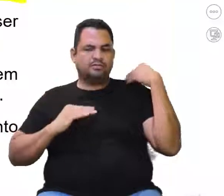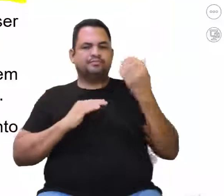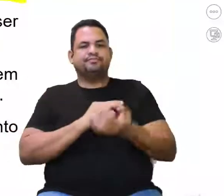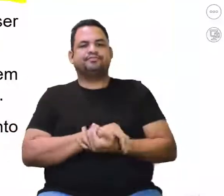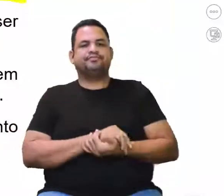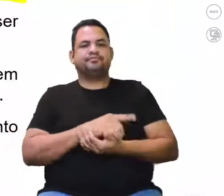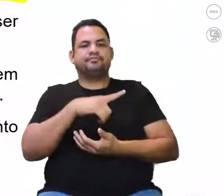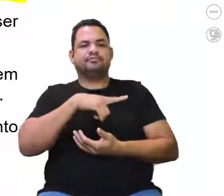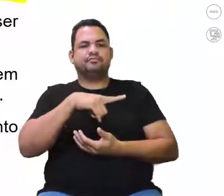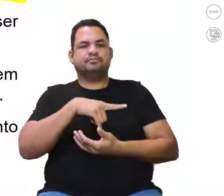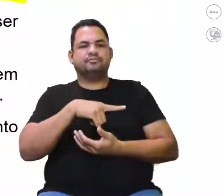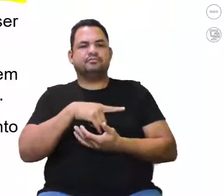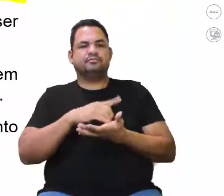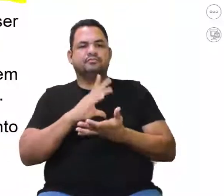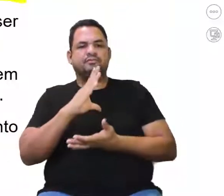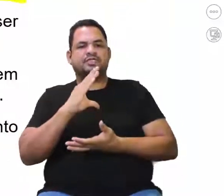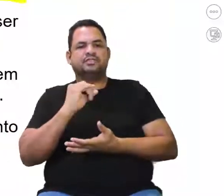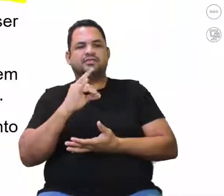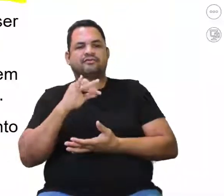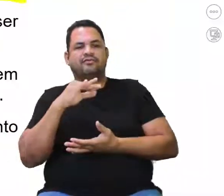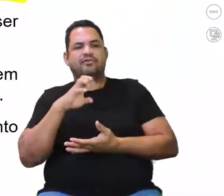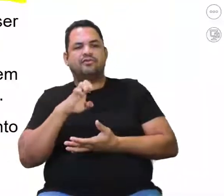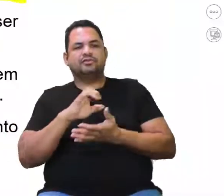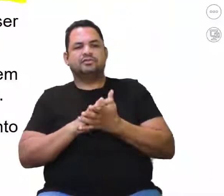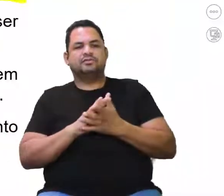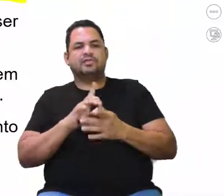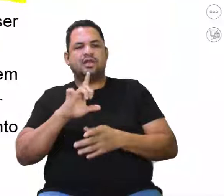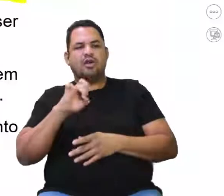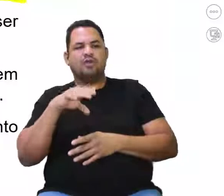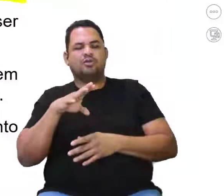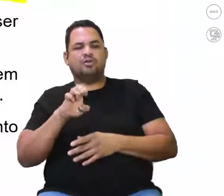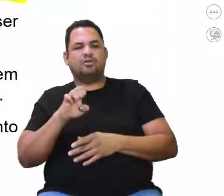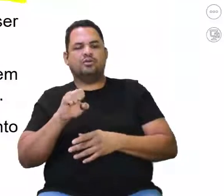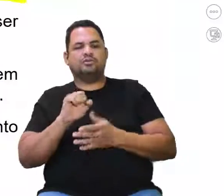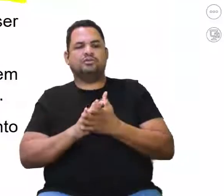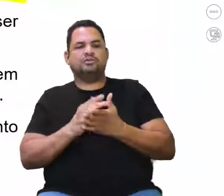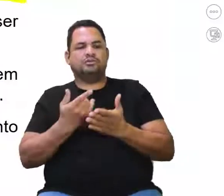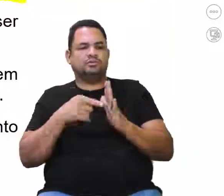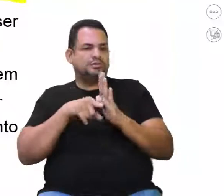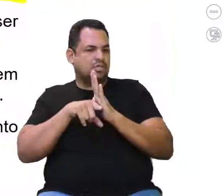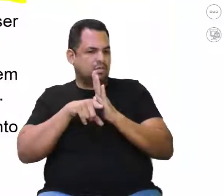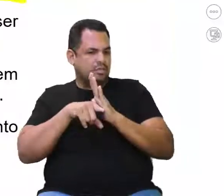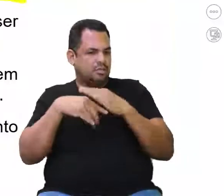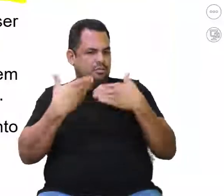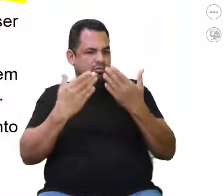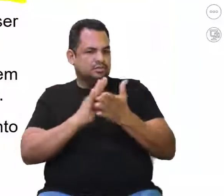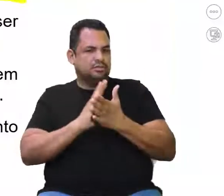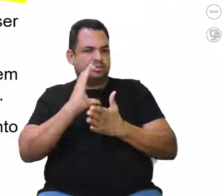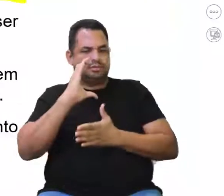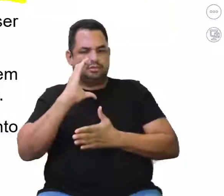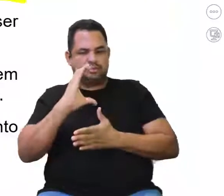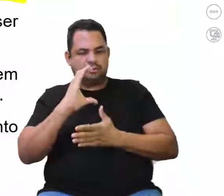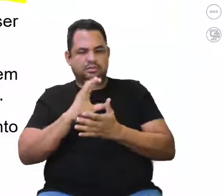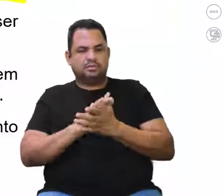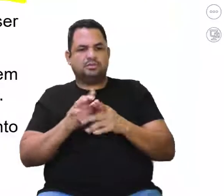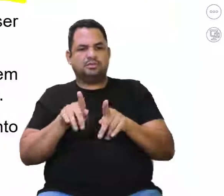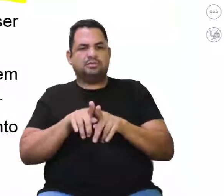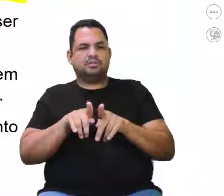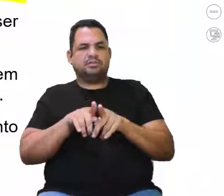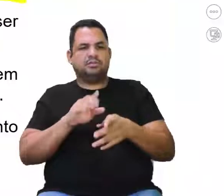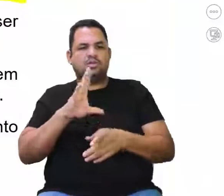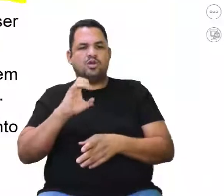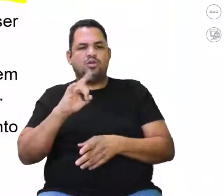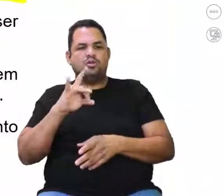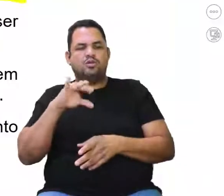Então, nós temos cifose e lordose aí para o aluno da mediação analisar. Vamos ver a C, que também fala